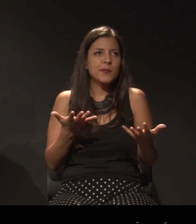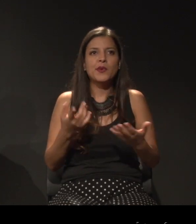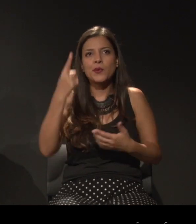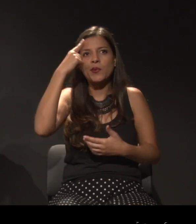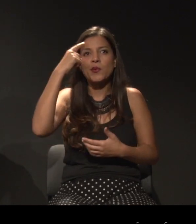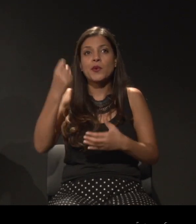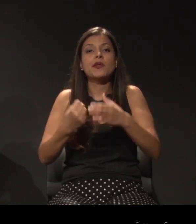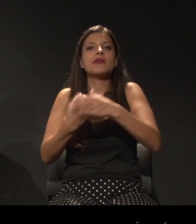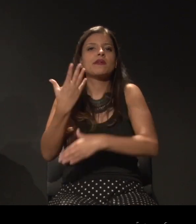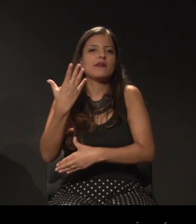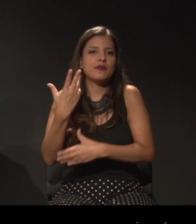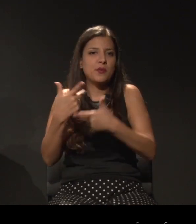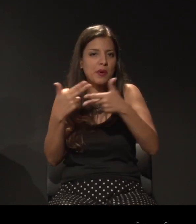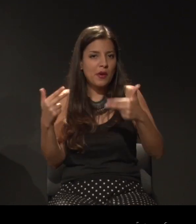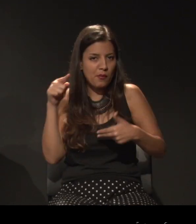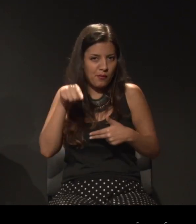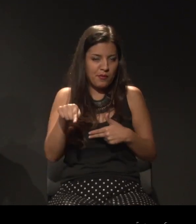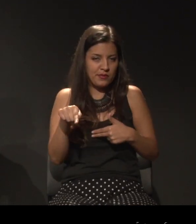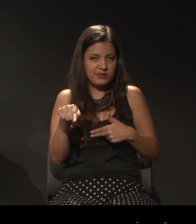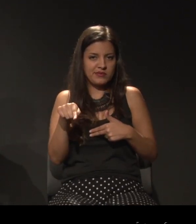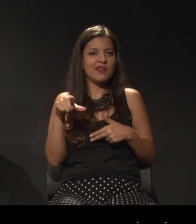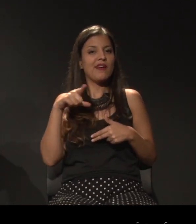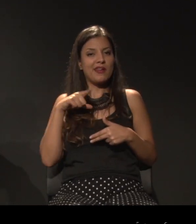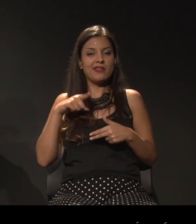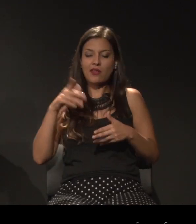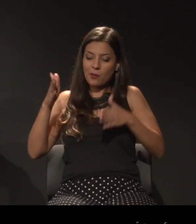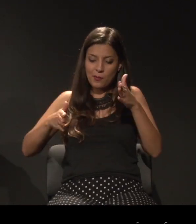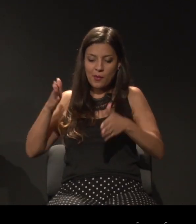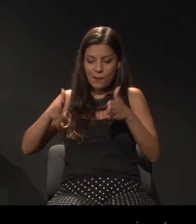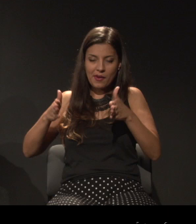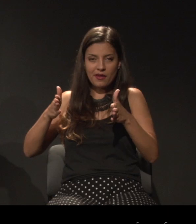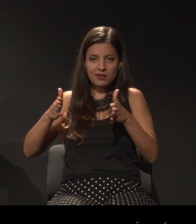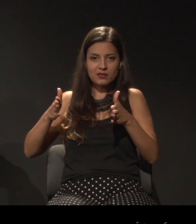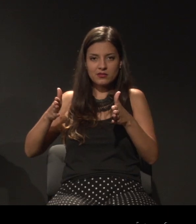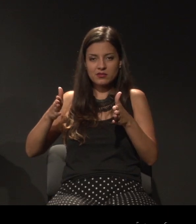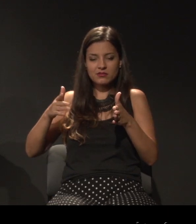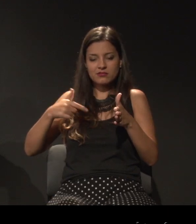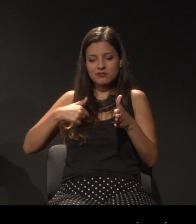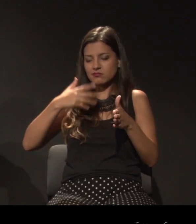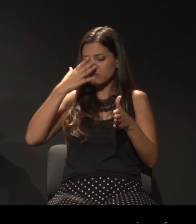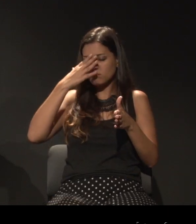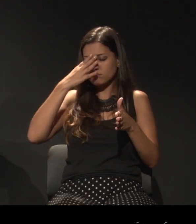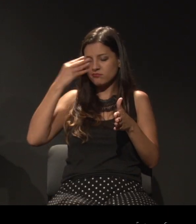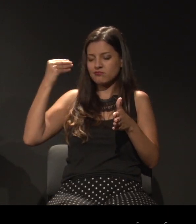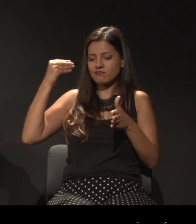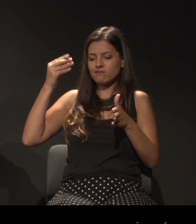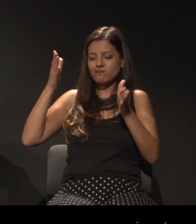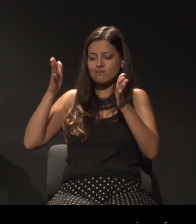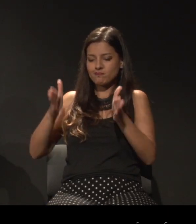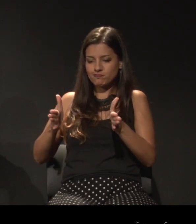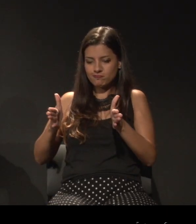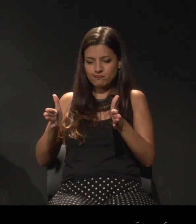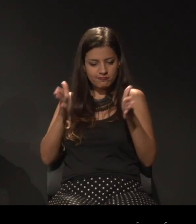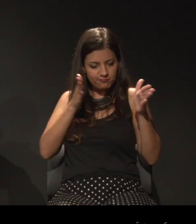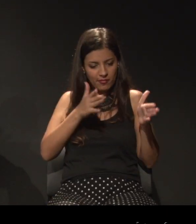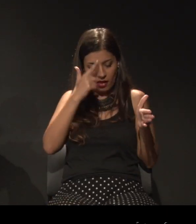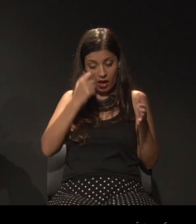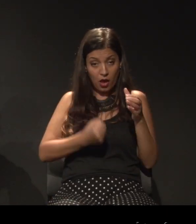algo que vem desse momento de esquecimento meu, eu tenho um reconhecimento